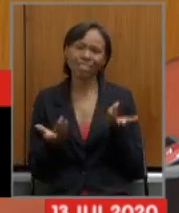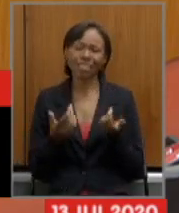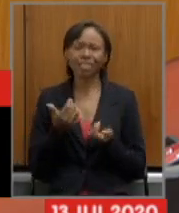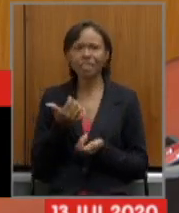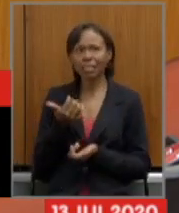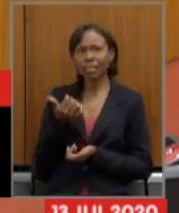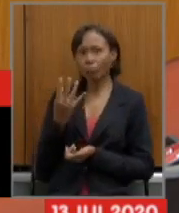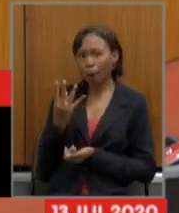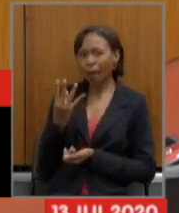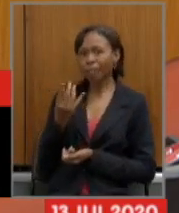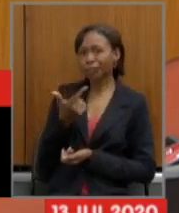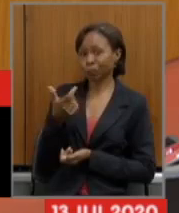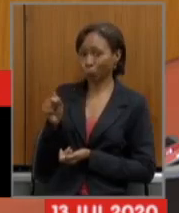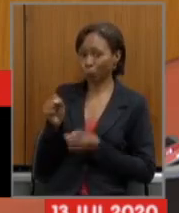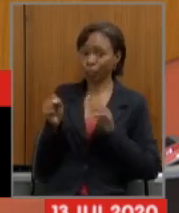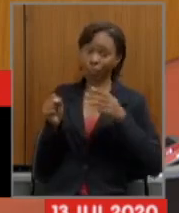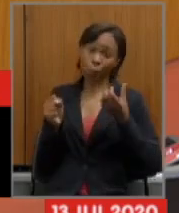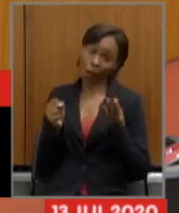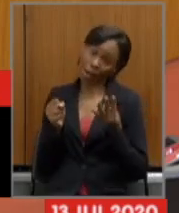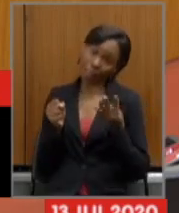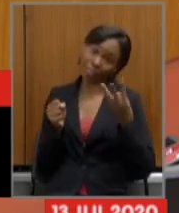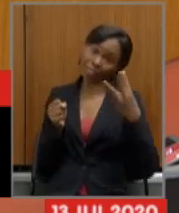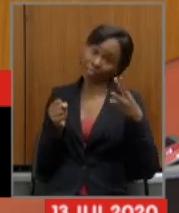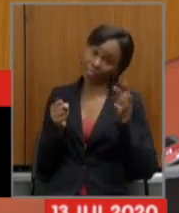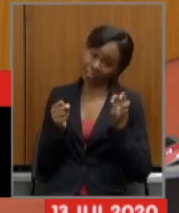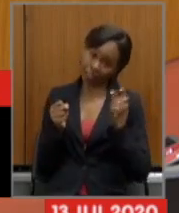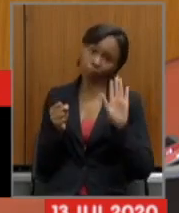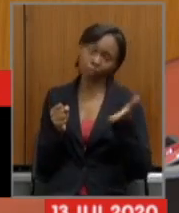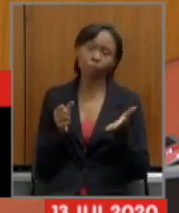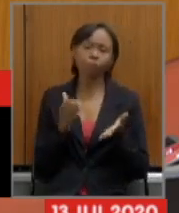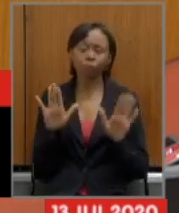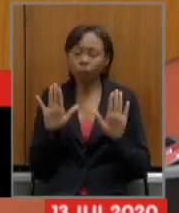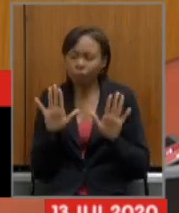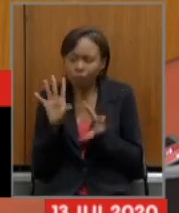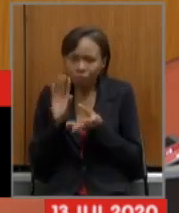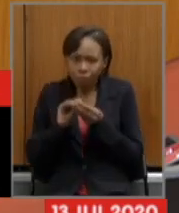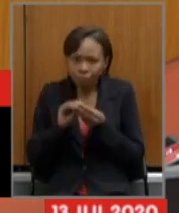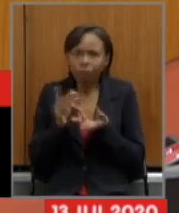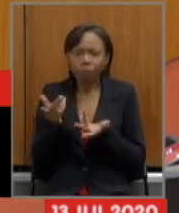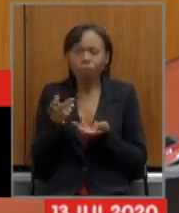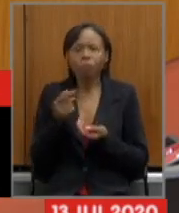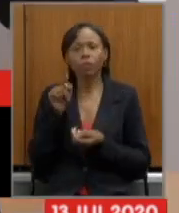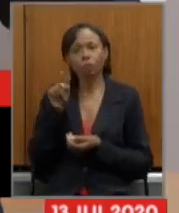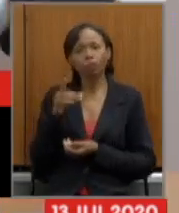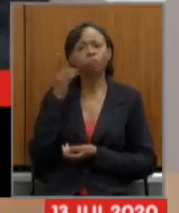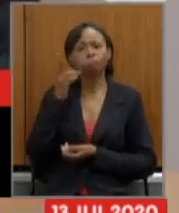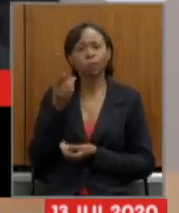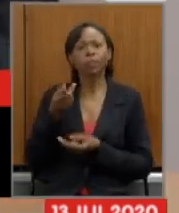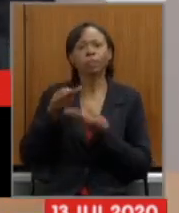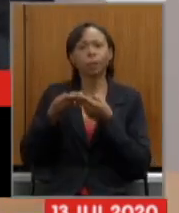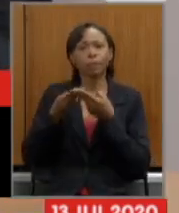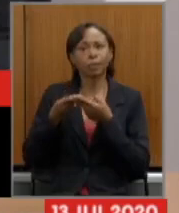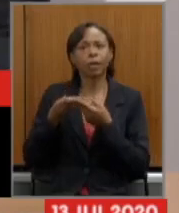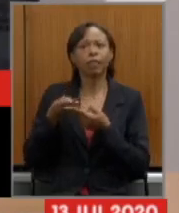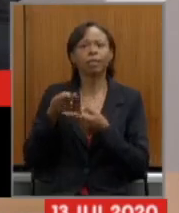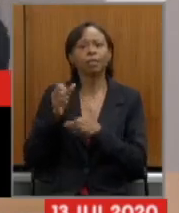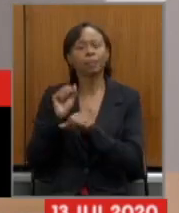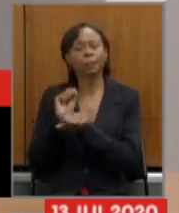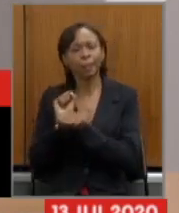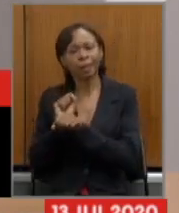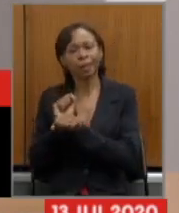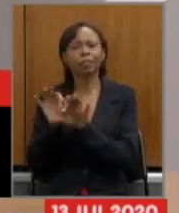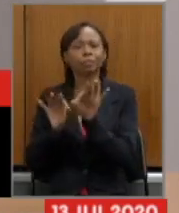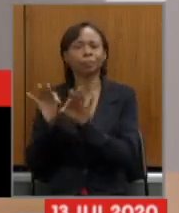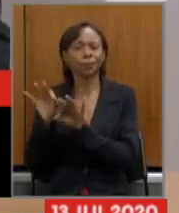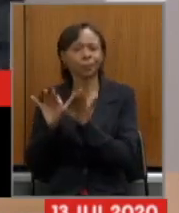nós estamos 16 e 35 terminando deputado João Mangalhães está ali pacientemente aguardou o momento de aprovação do projeto da comissão não